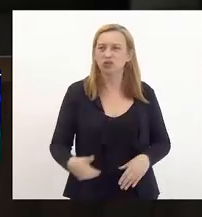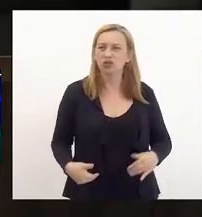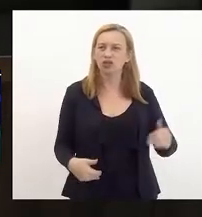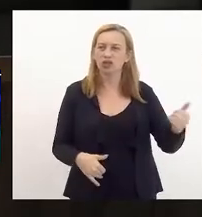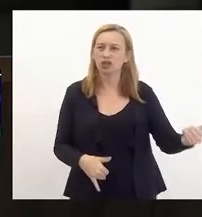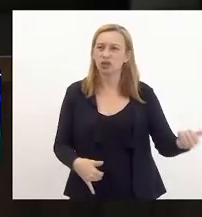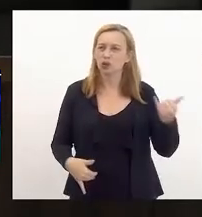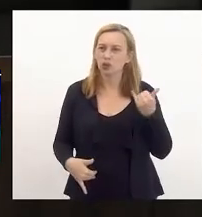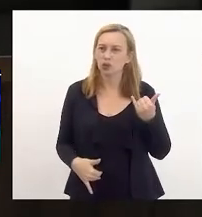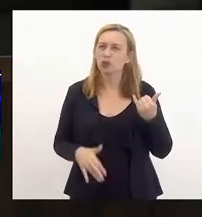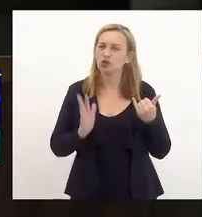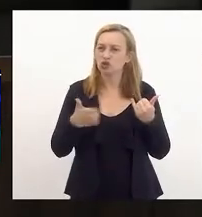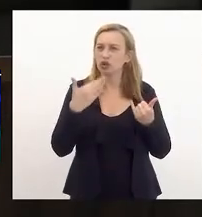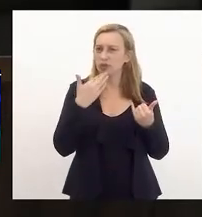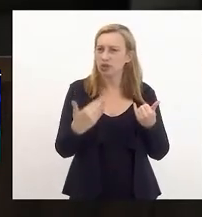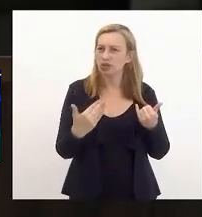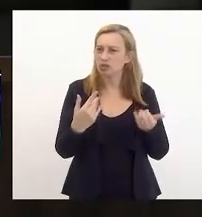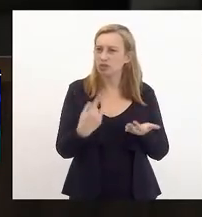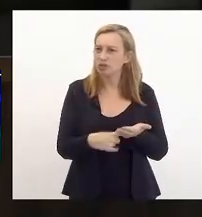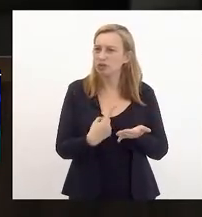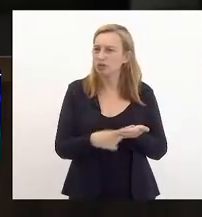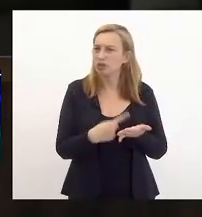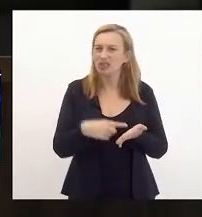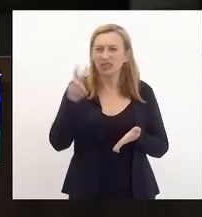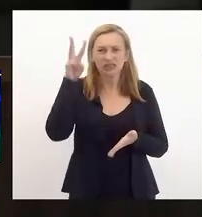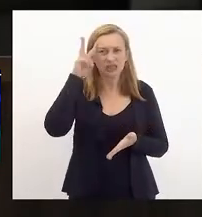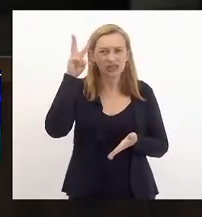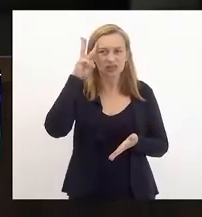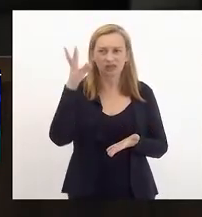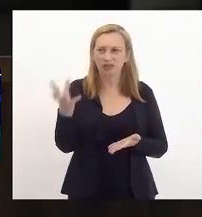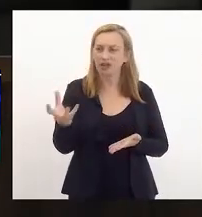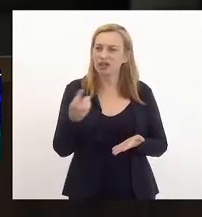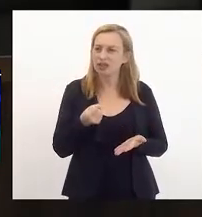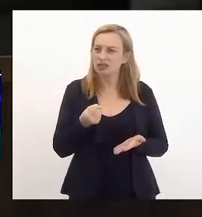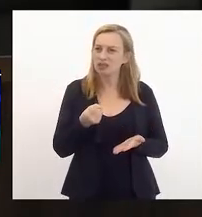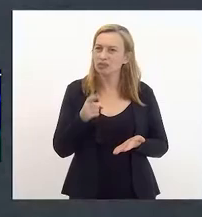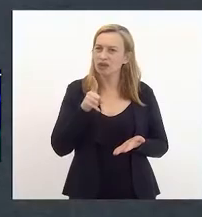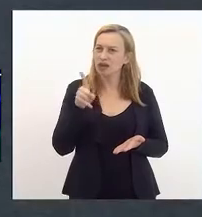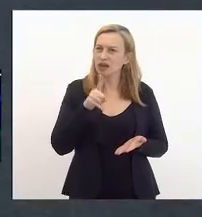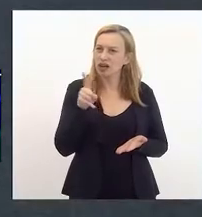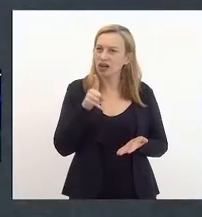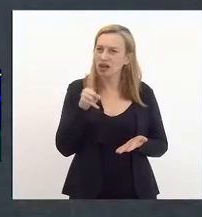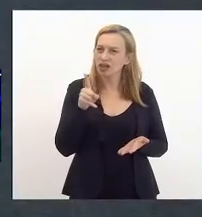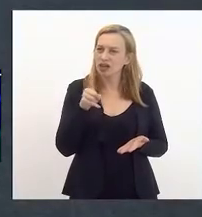ligação, ele já pediu para marcar, possivelmente, terça-feira vai receber lá